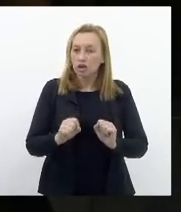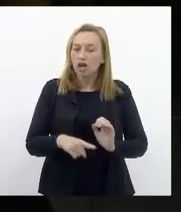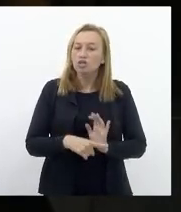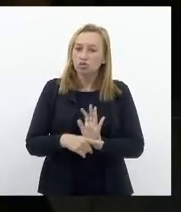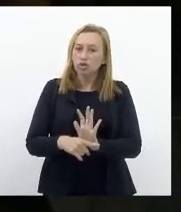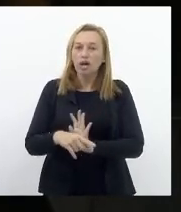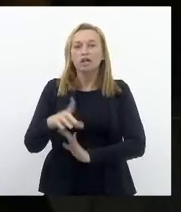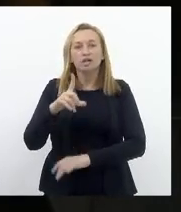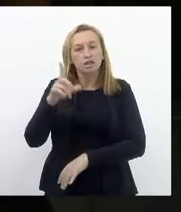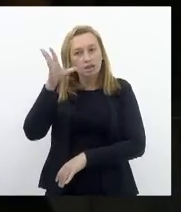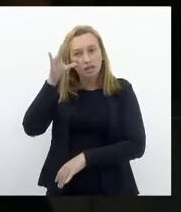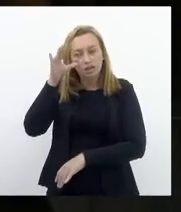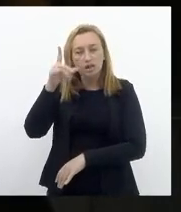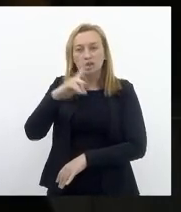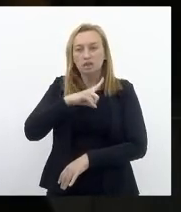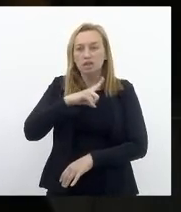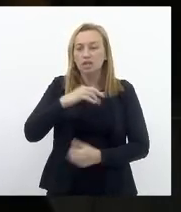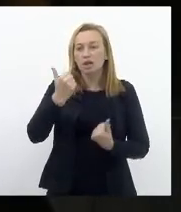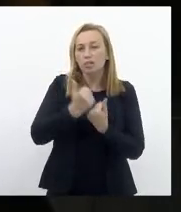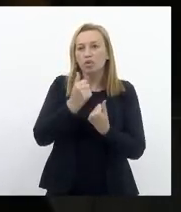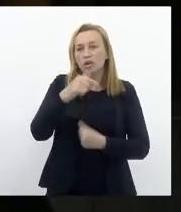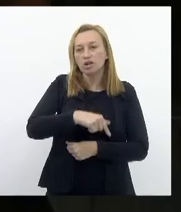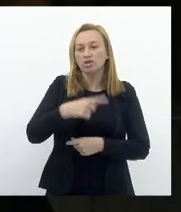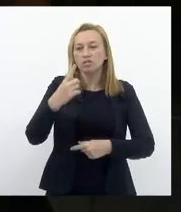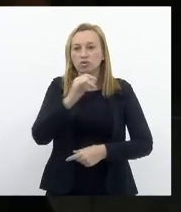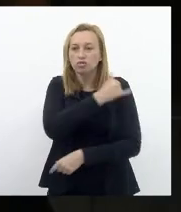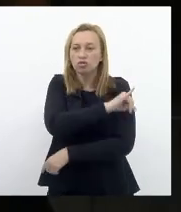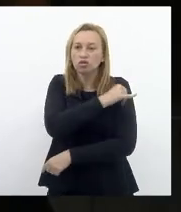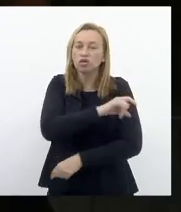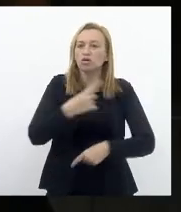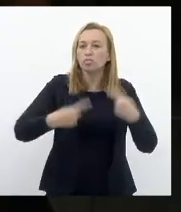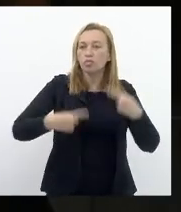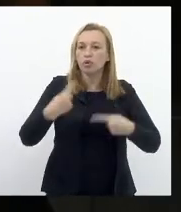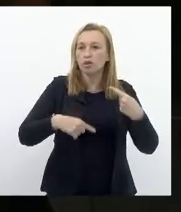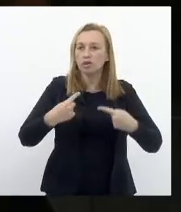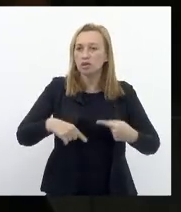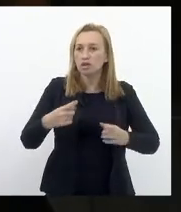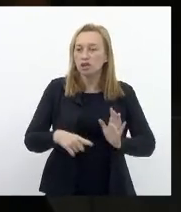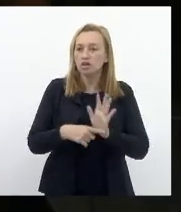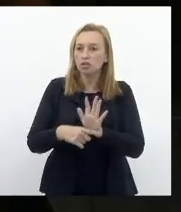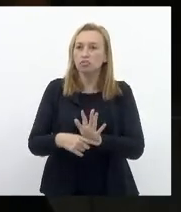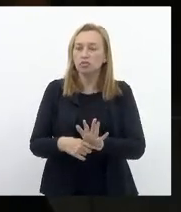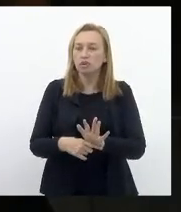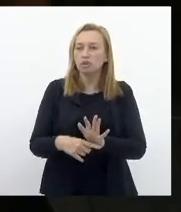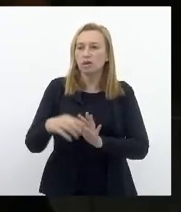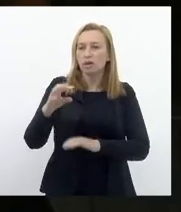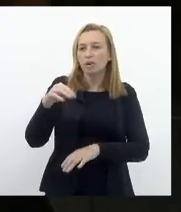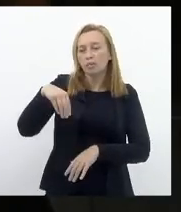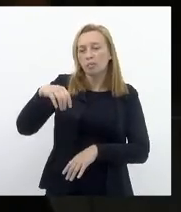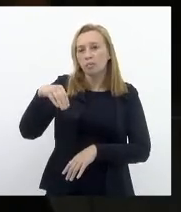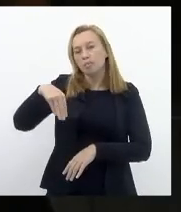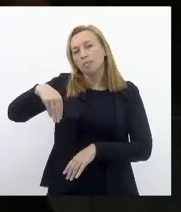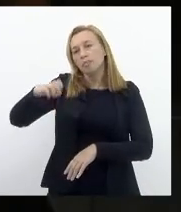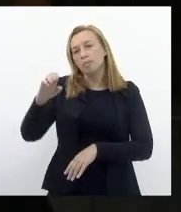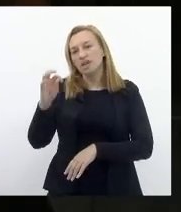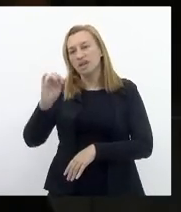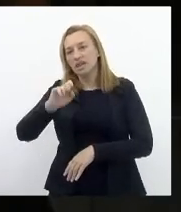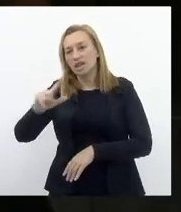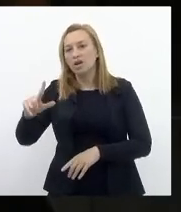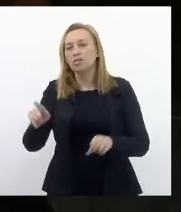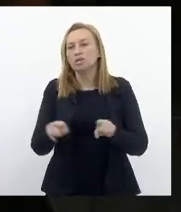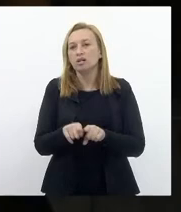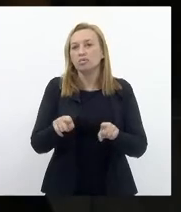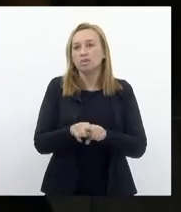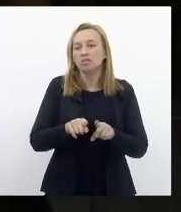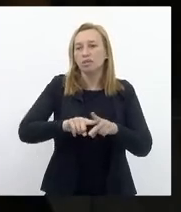interesse Que se apoie Aqui no Rio de Janeiro Uma política Que fomente O setor metal mecânico Naquela região Então assim Hoje foi uma conversa